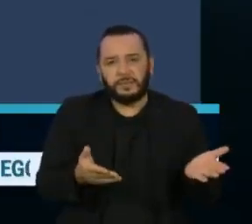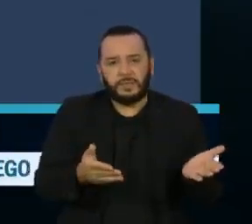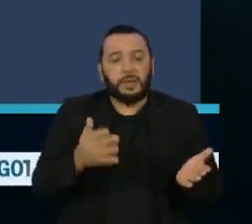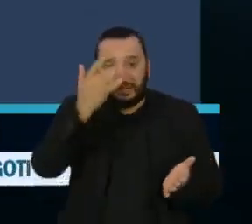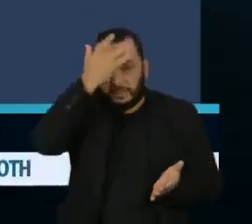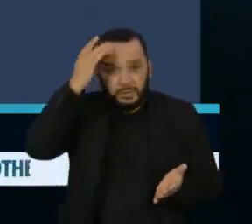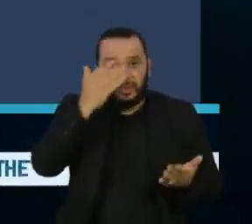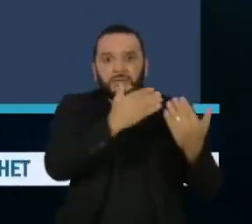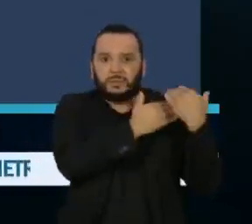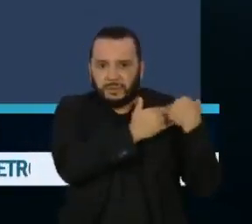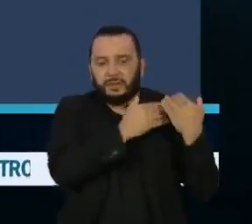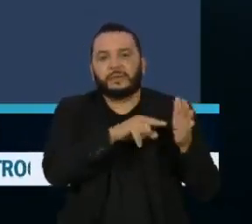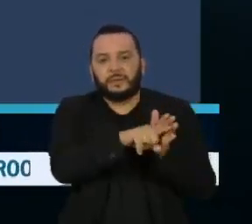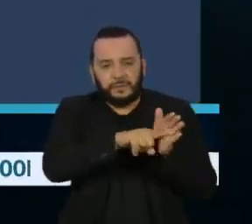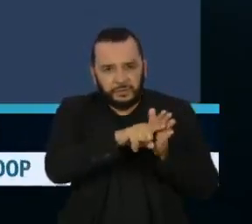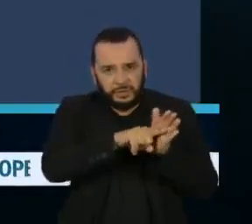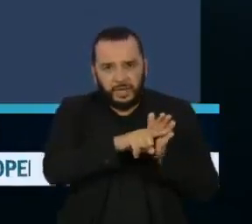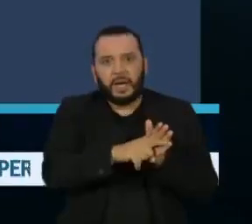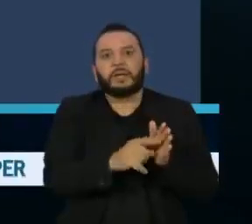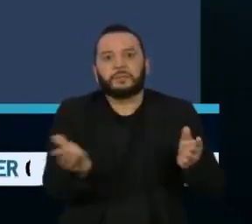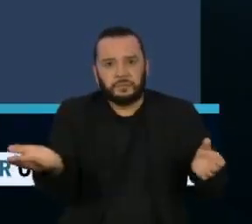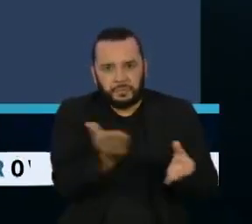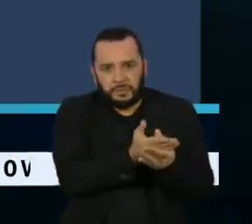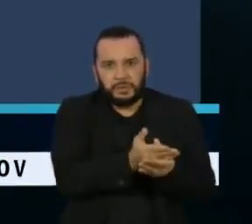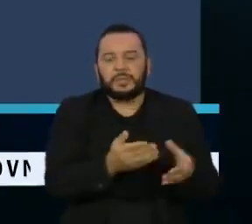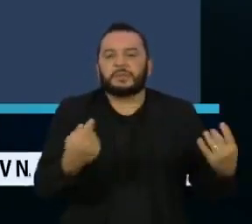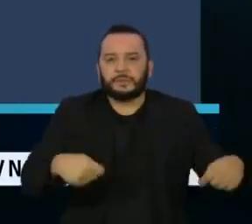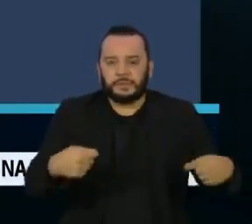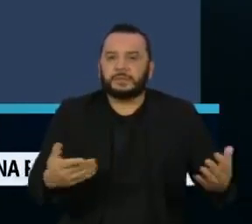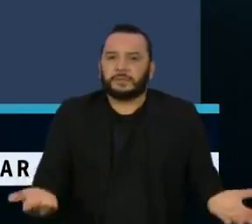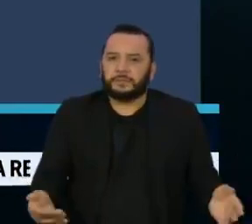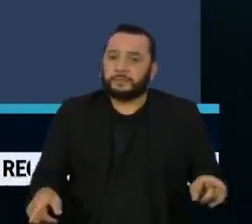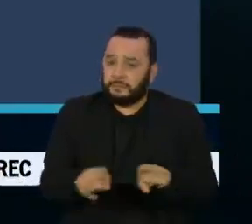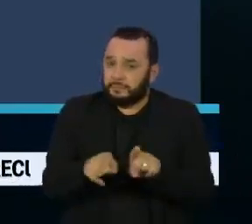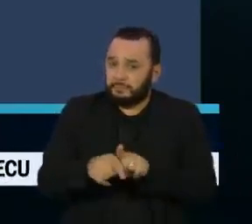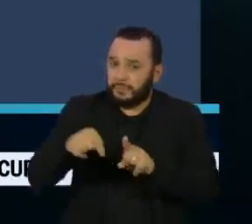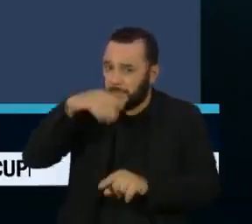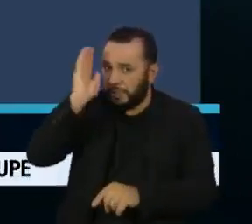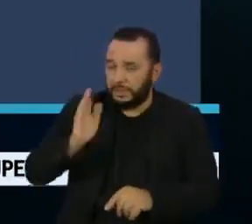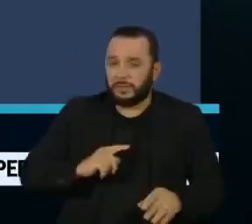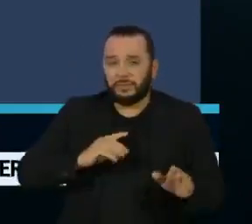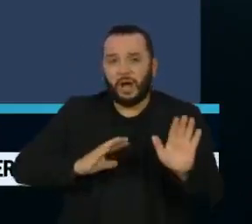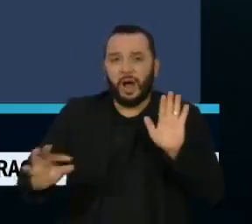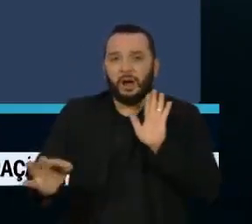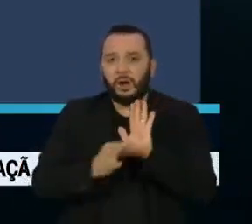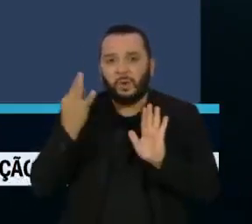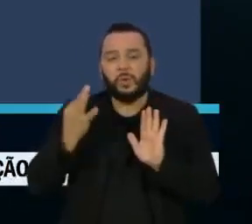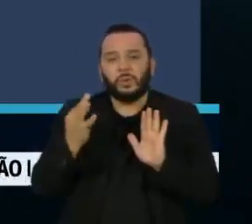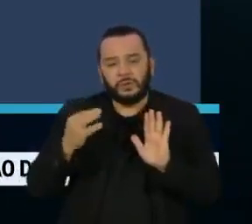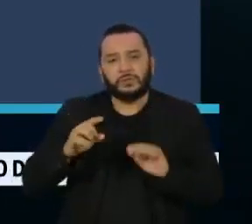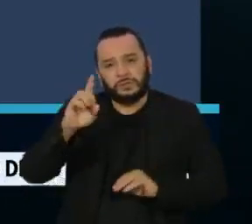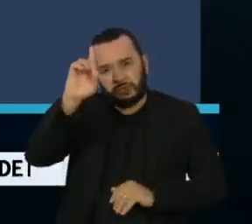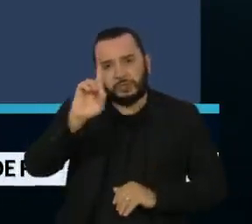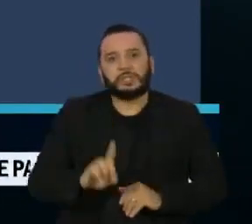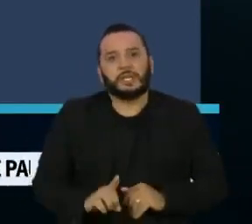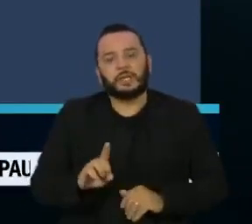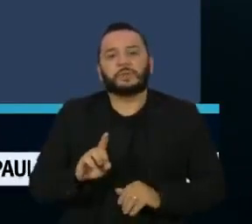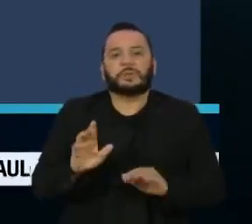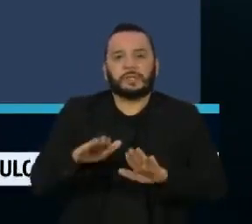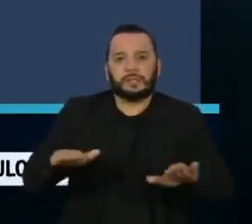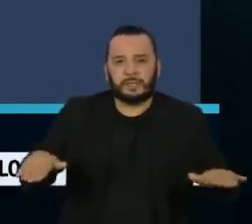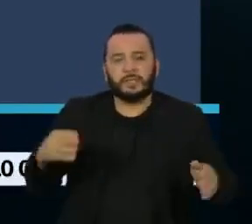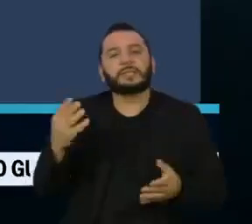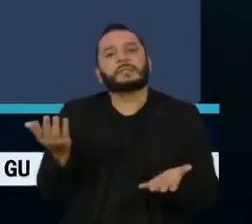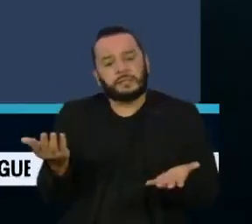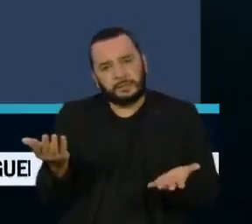responsáveis investigados e processados. O órgão lembrou que o Brasil assinou a Convenção sobre Direito das Crianças e